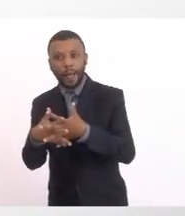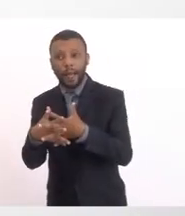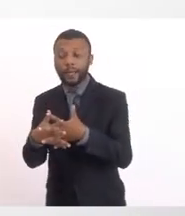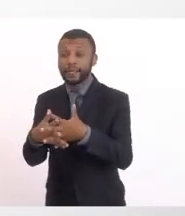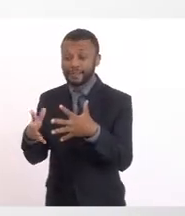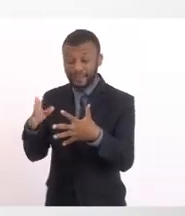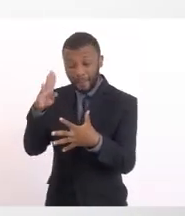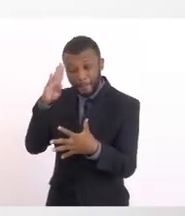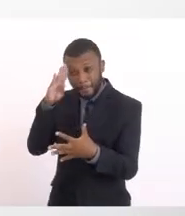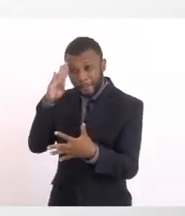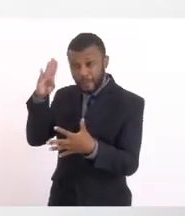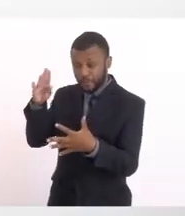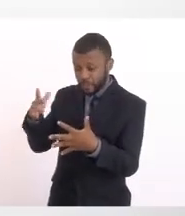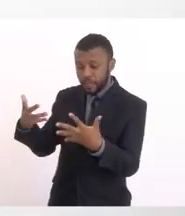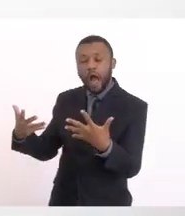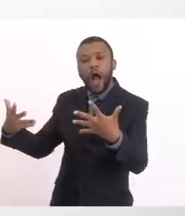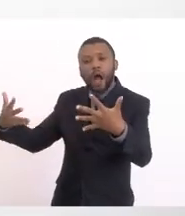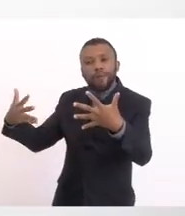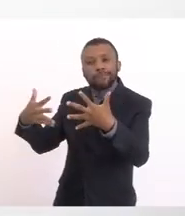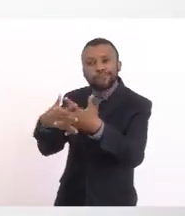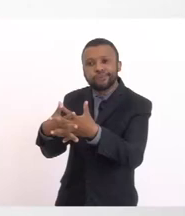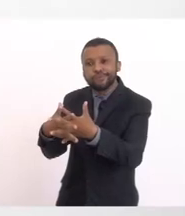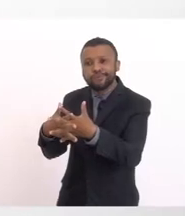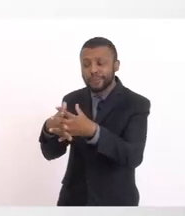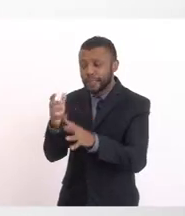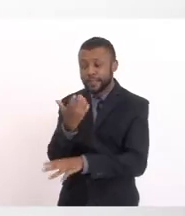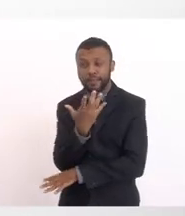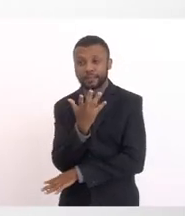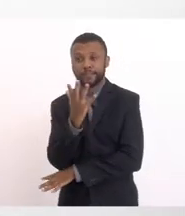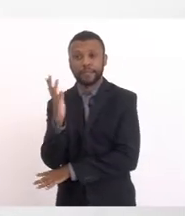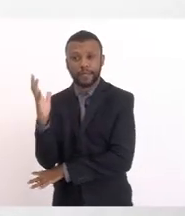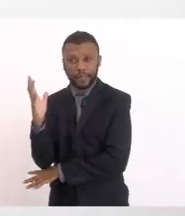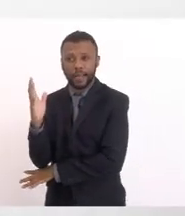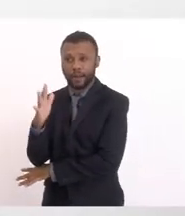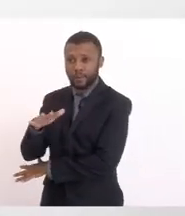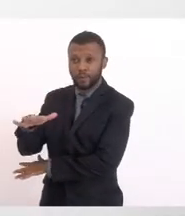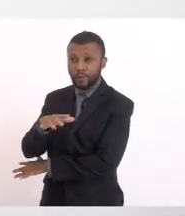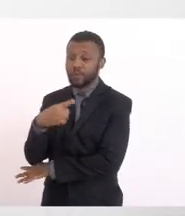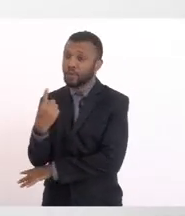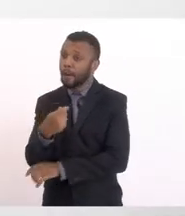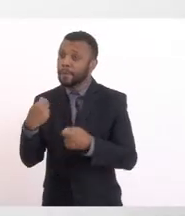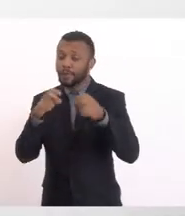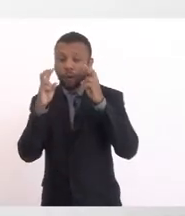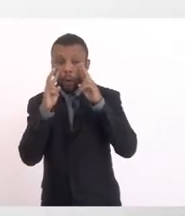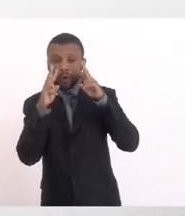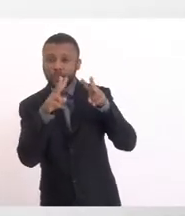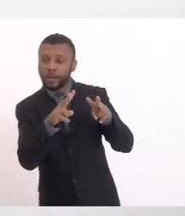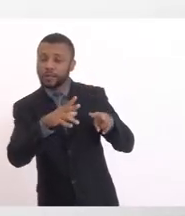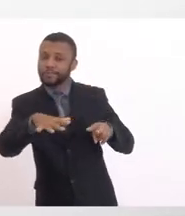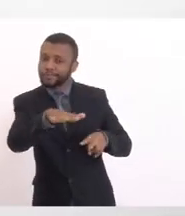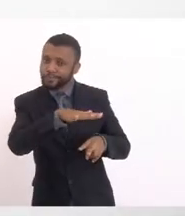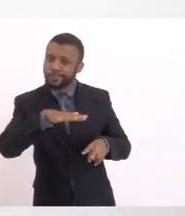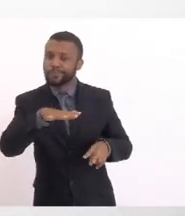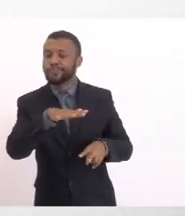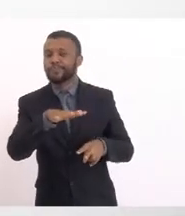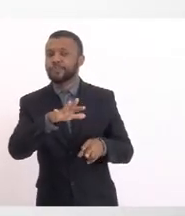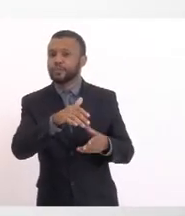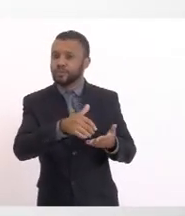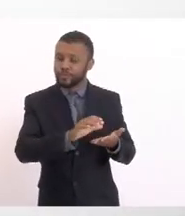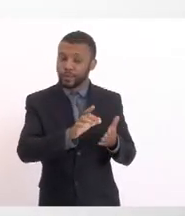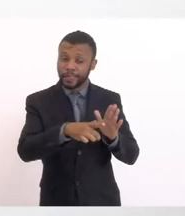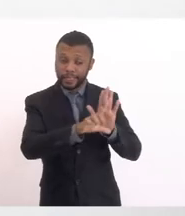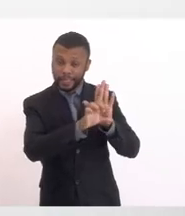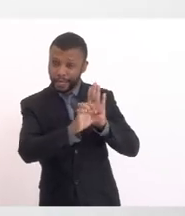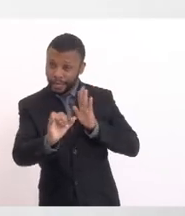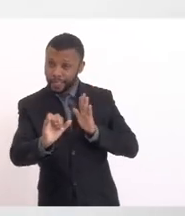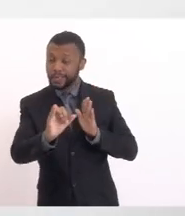complexidade Em si Em termos ambientais Nós temos Que considerar A nossa política Estadual de recursos hídricos É 3239